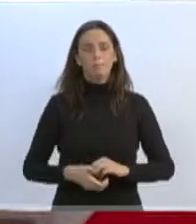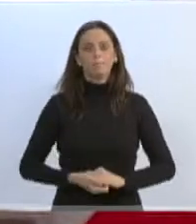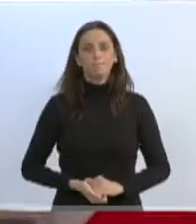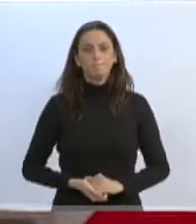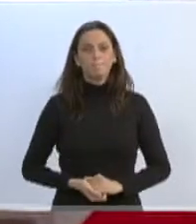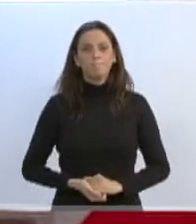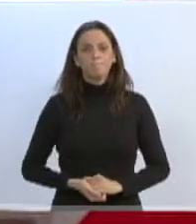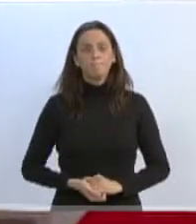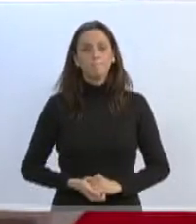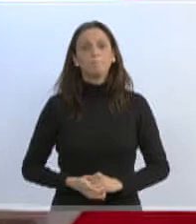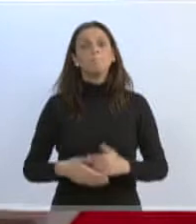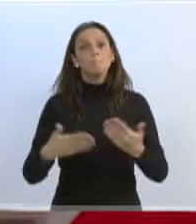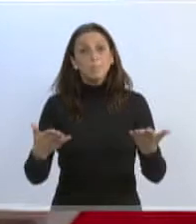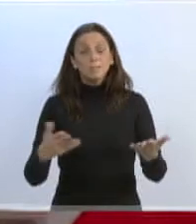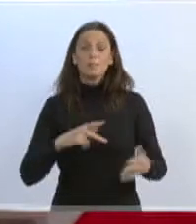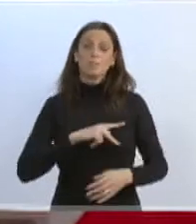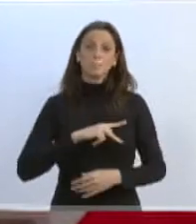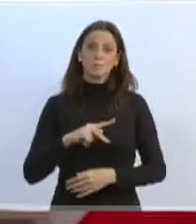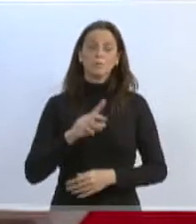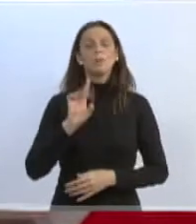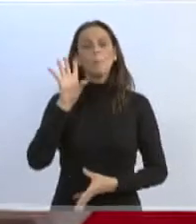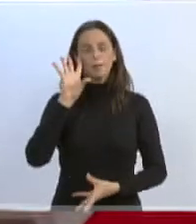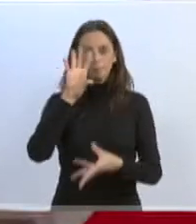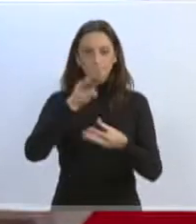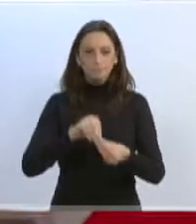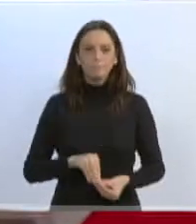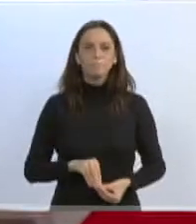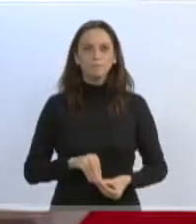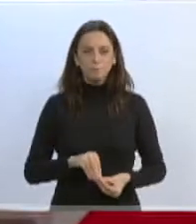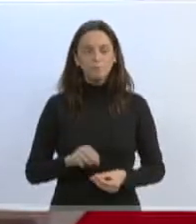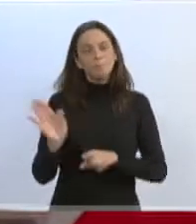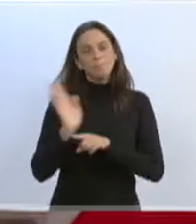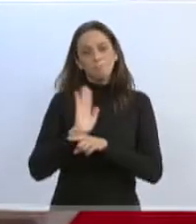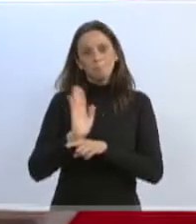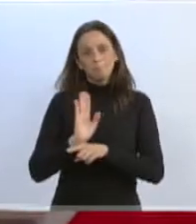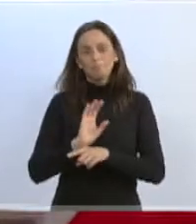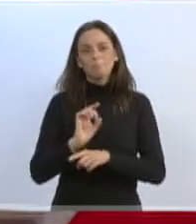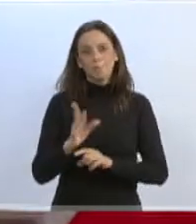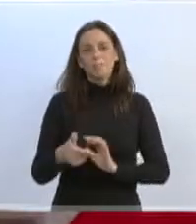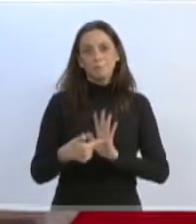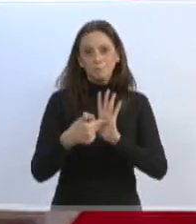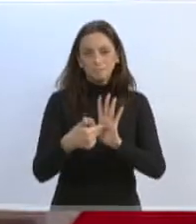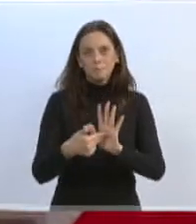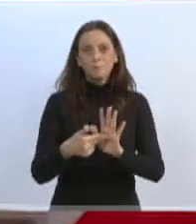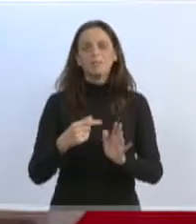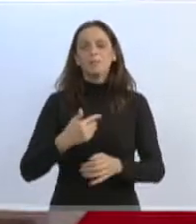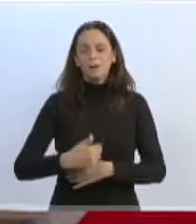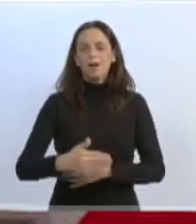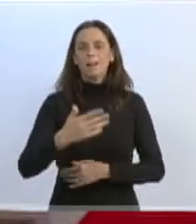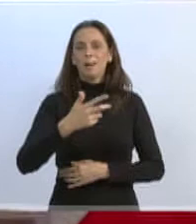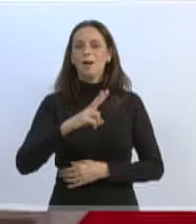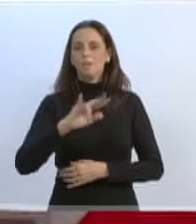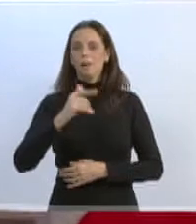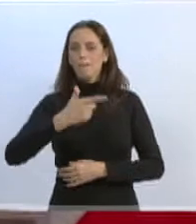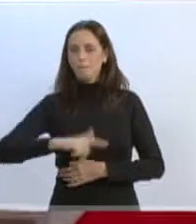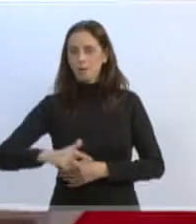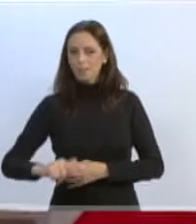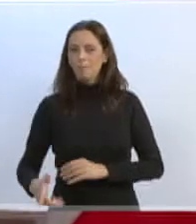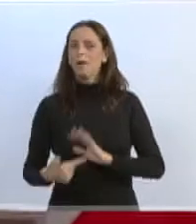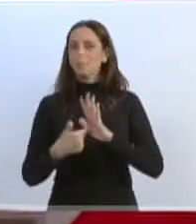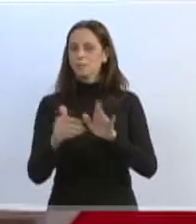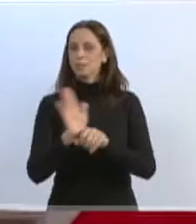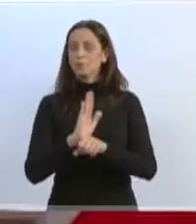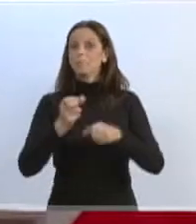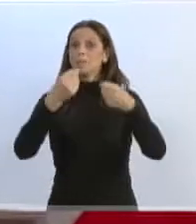presidente, para concluir aqui, também esse pequeno vídeo, mas de outros que ainda iremos trazer ao longo do nosso trabalho para